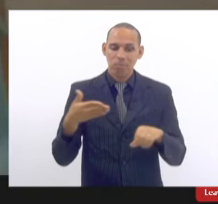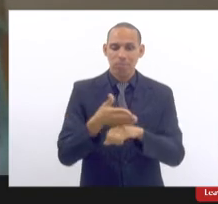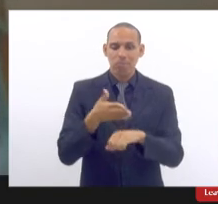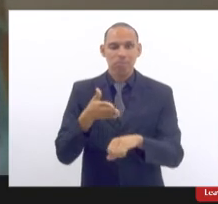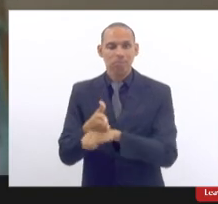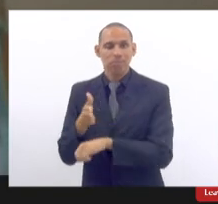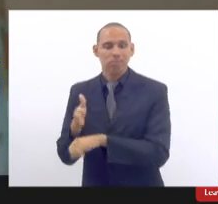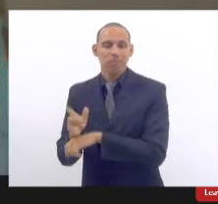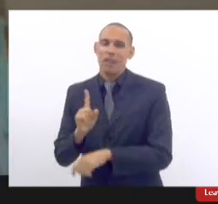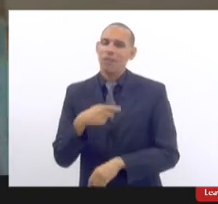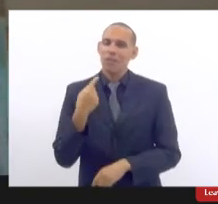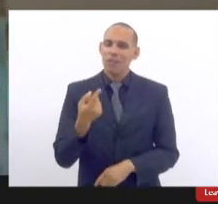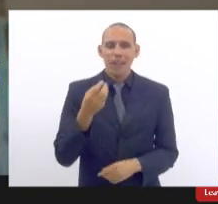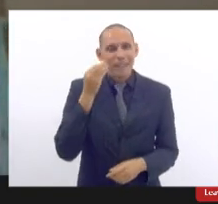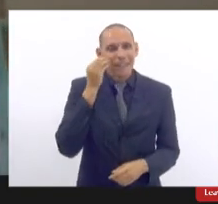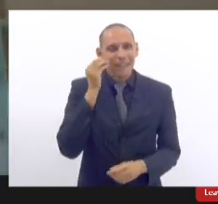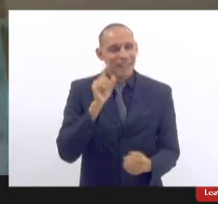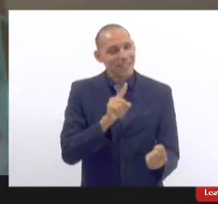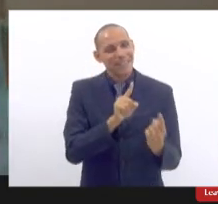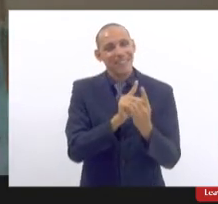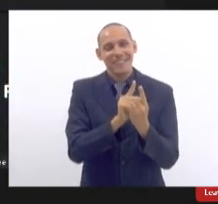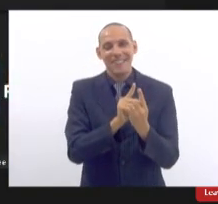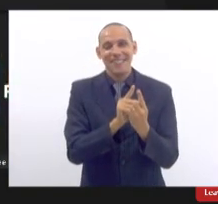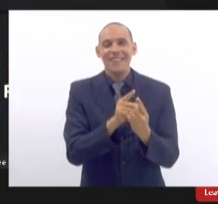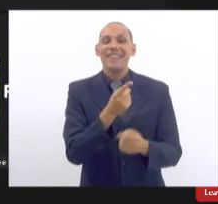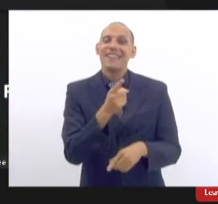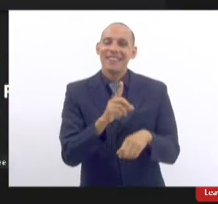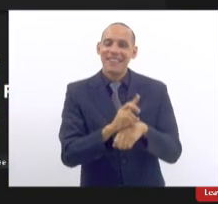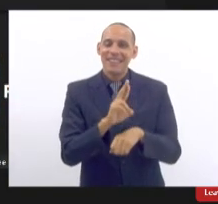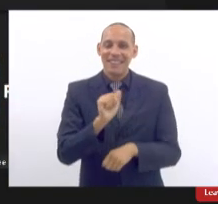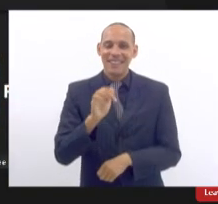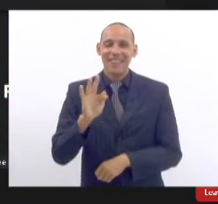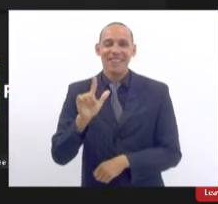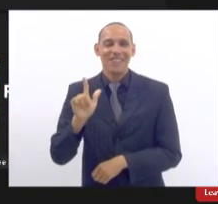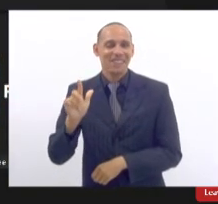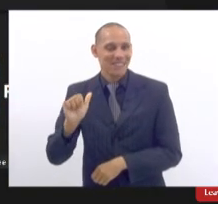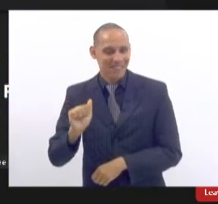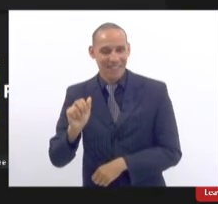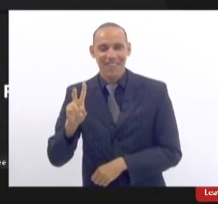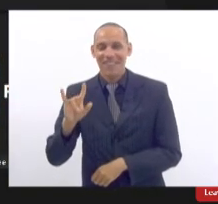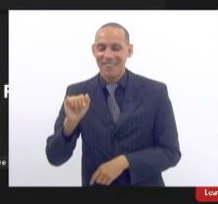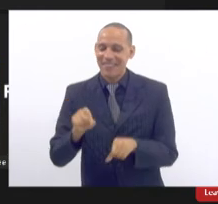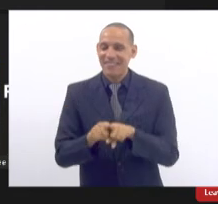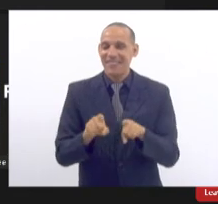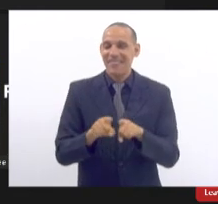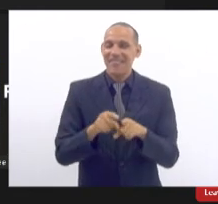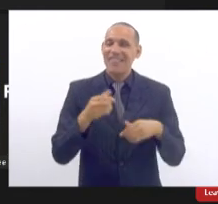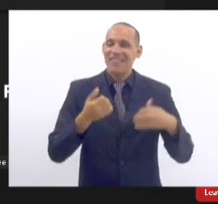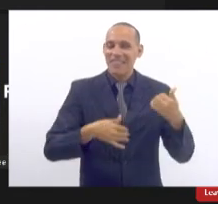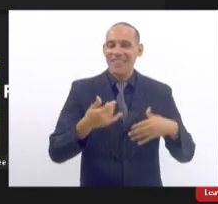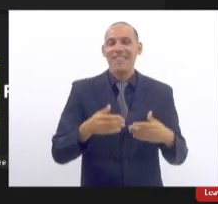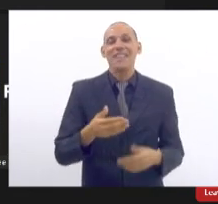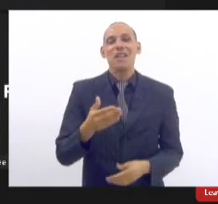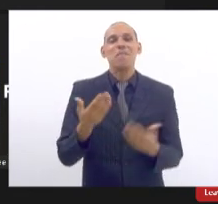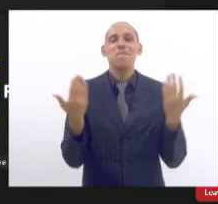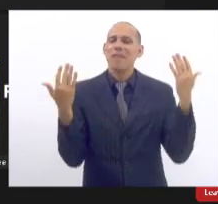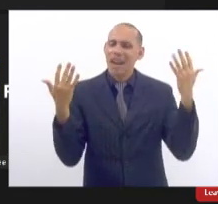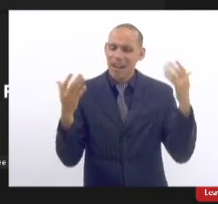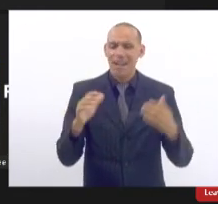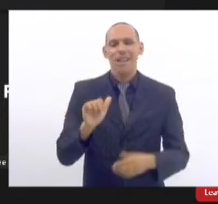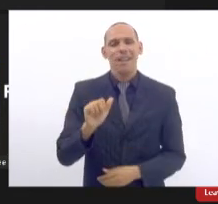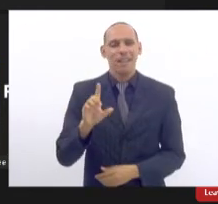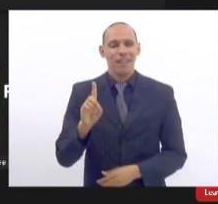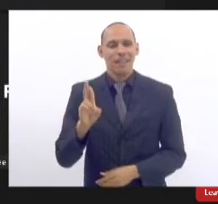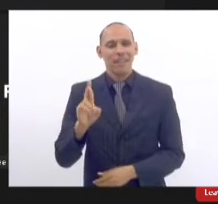tenta ver qualquer coisa a gente fala com a doutora Flávia beleza Adriana parabéns aí pelo teu